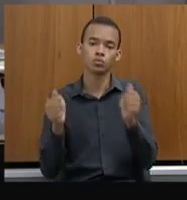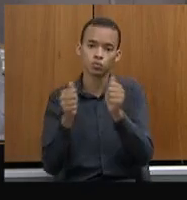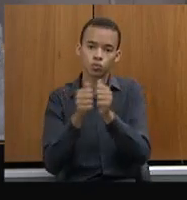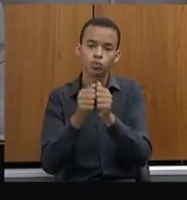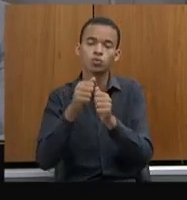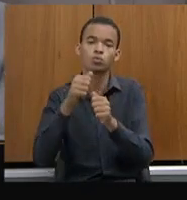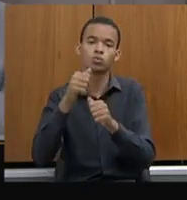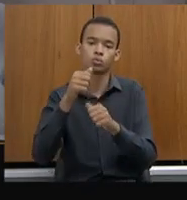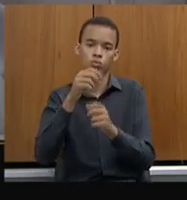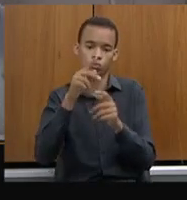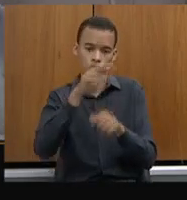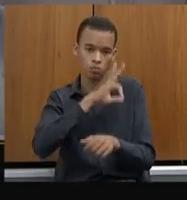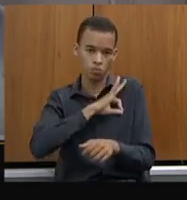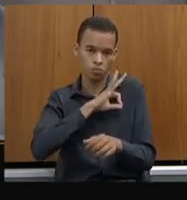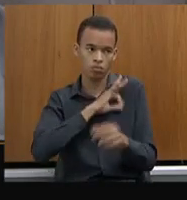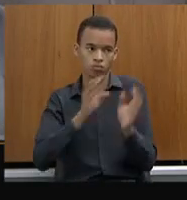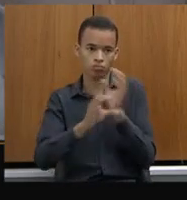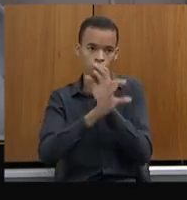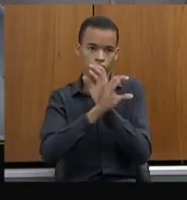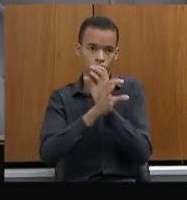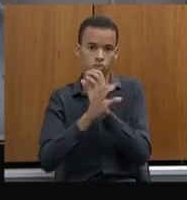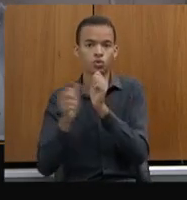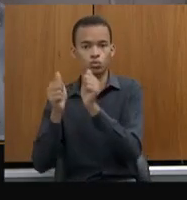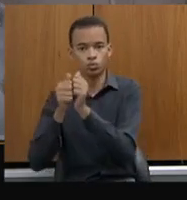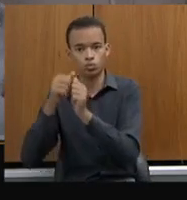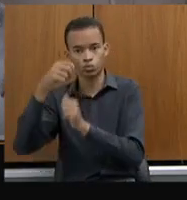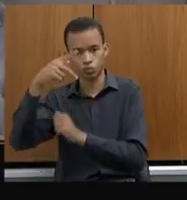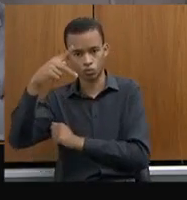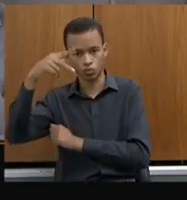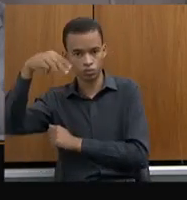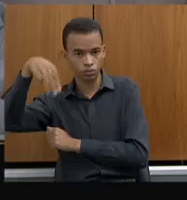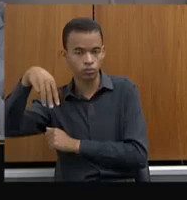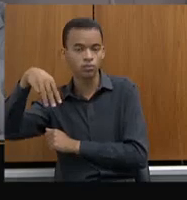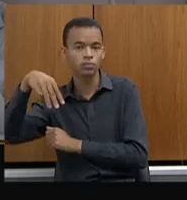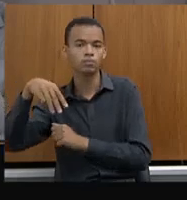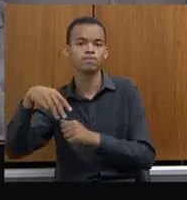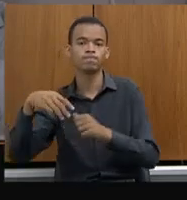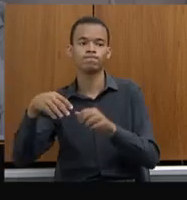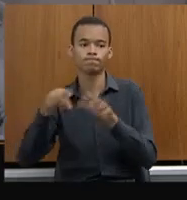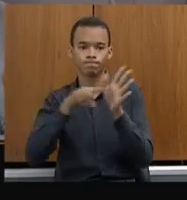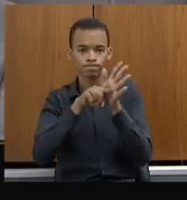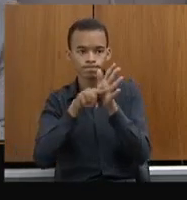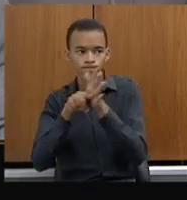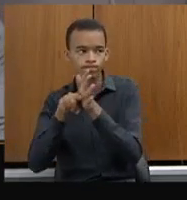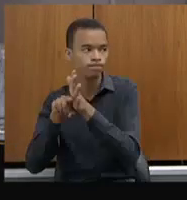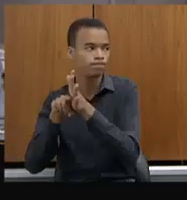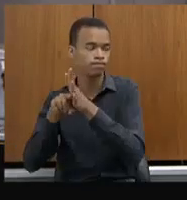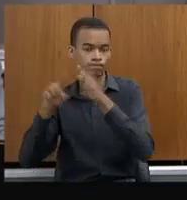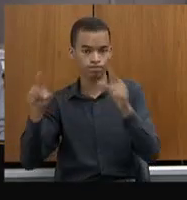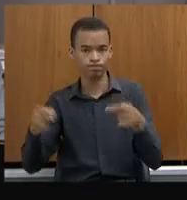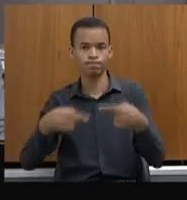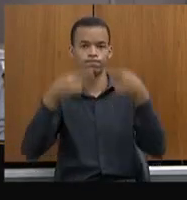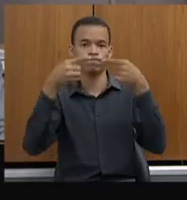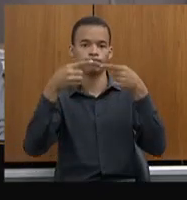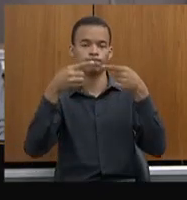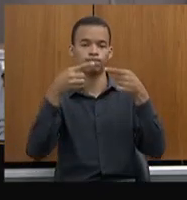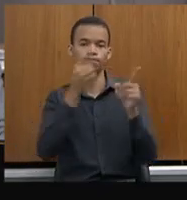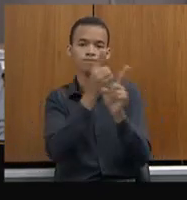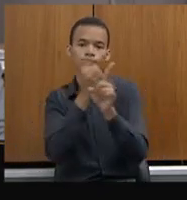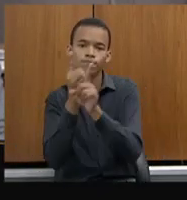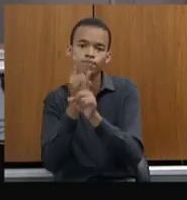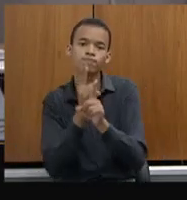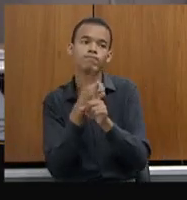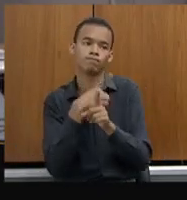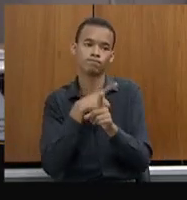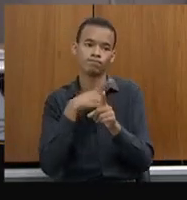um estudo, um diagnóstico, que nós chamamos esses desafios, constatamos algumas situações, elas